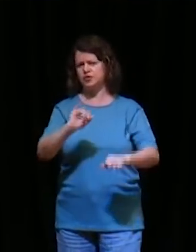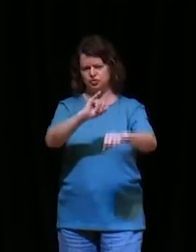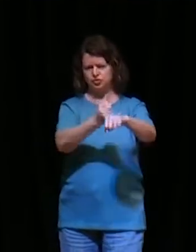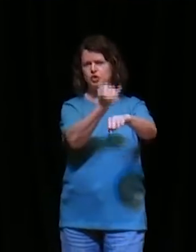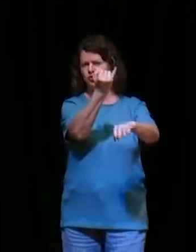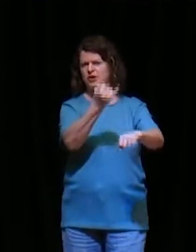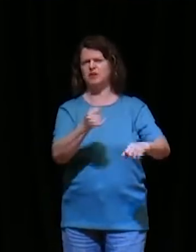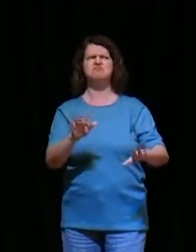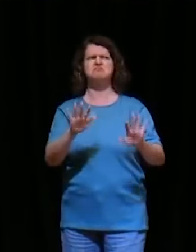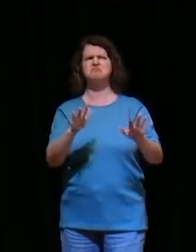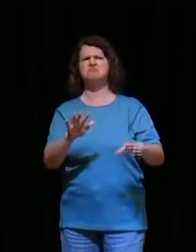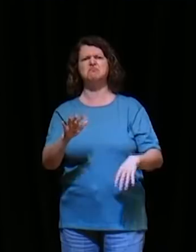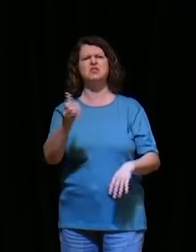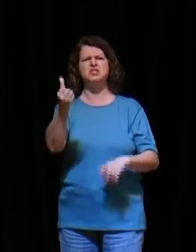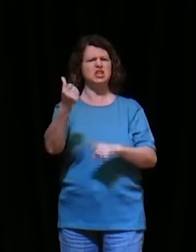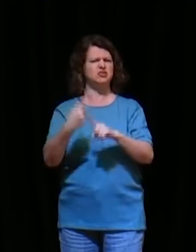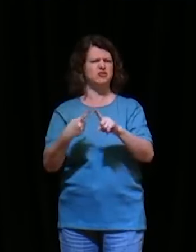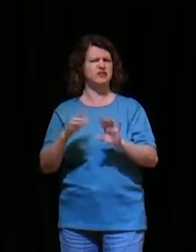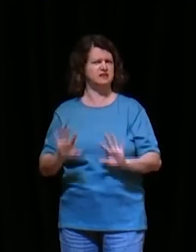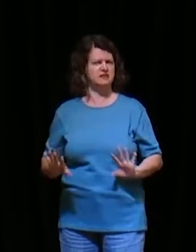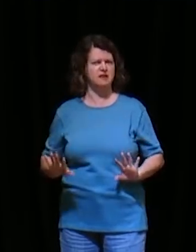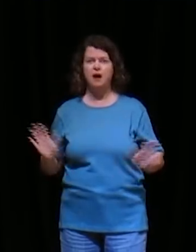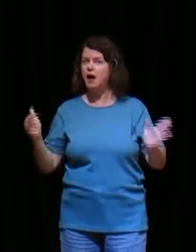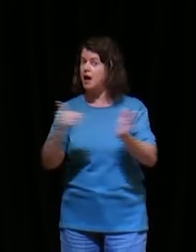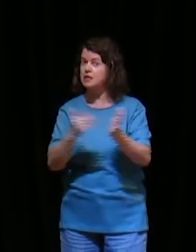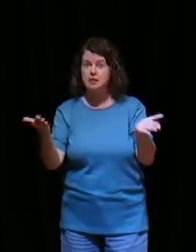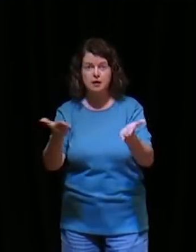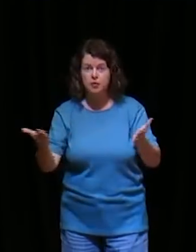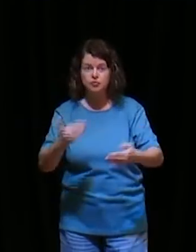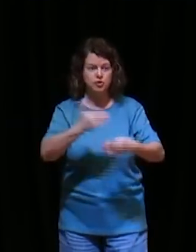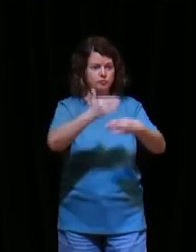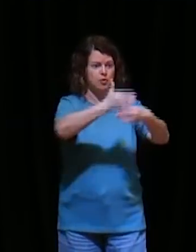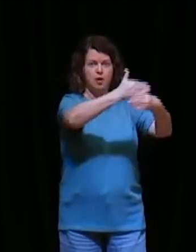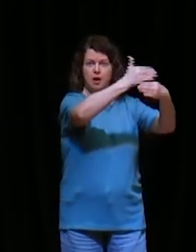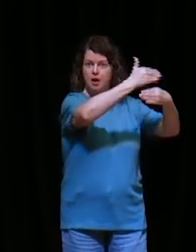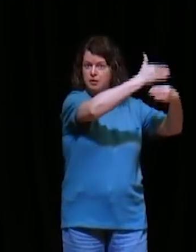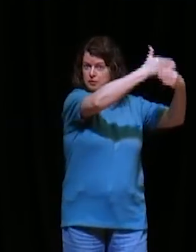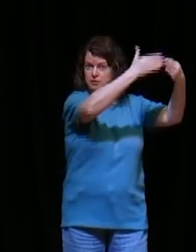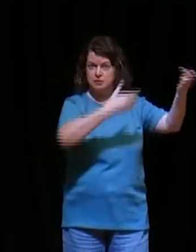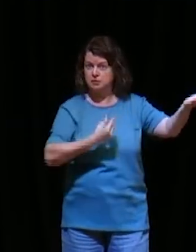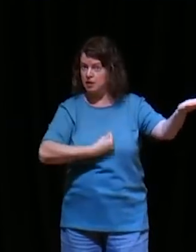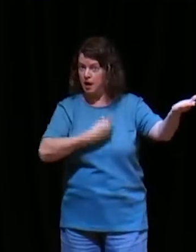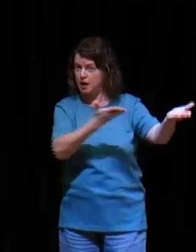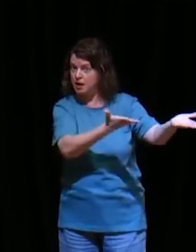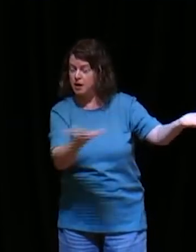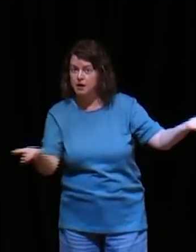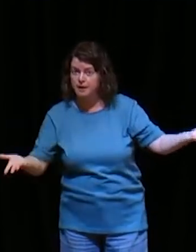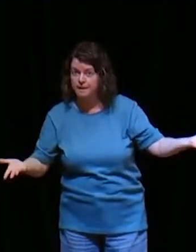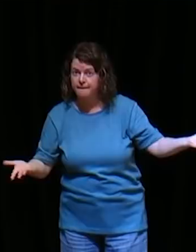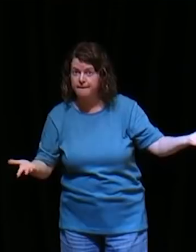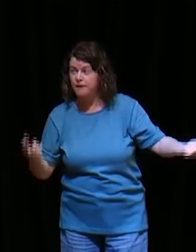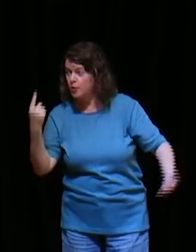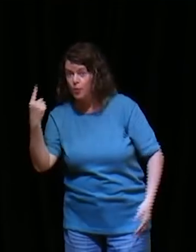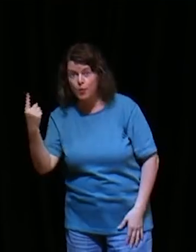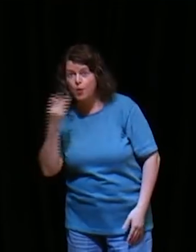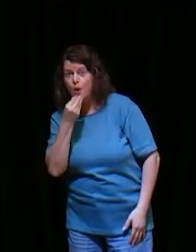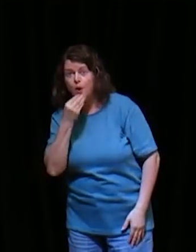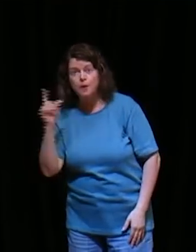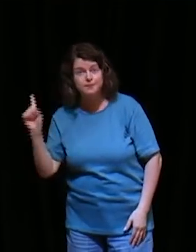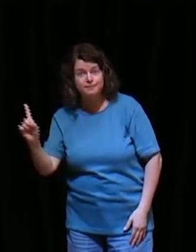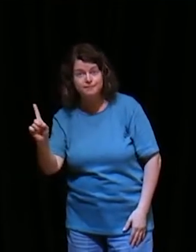querido, você chega lá, aquelas muralhas estão lá, até hoje, até hoje, um homem, que pegou aquelas muralhas